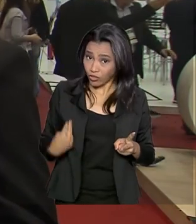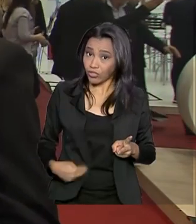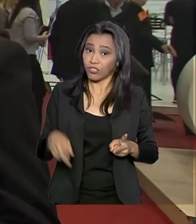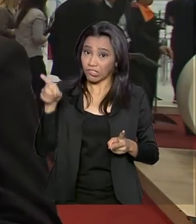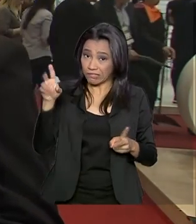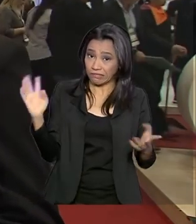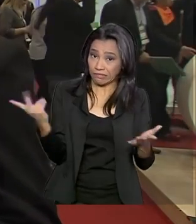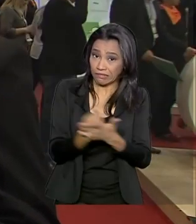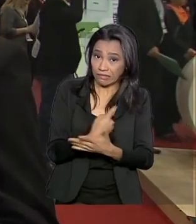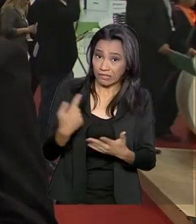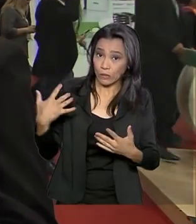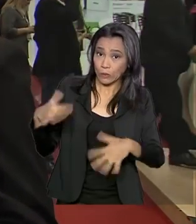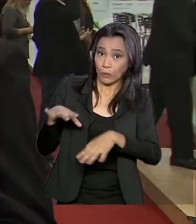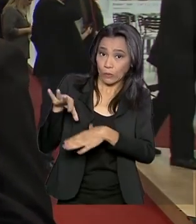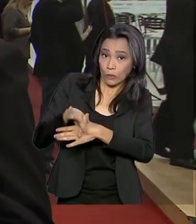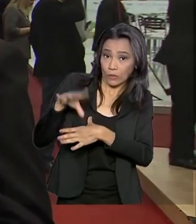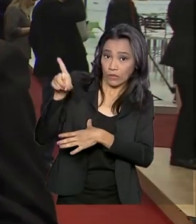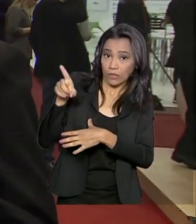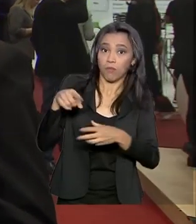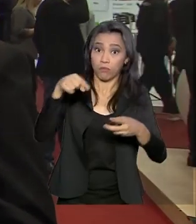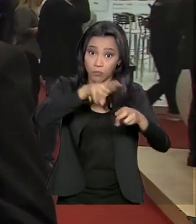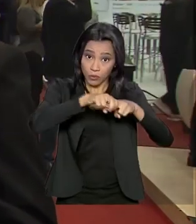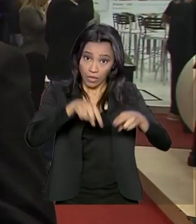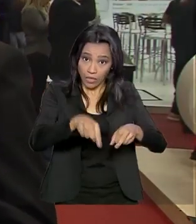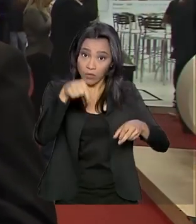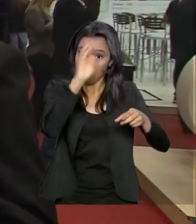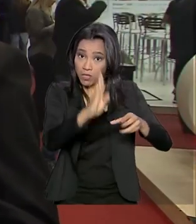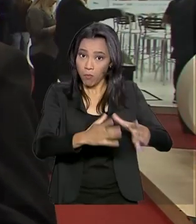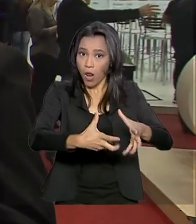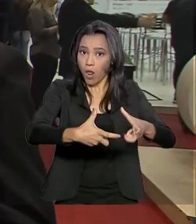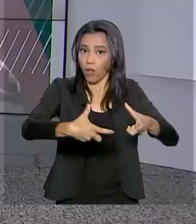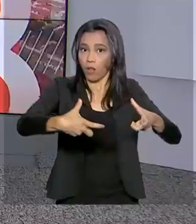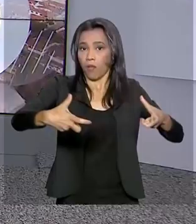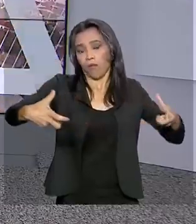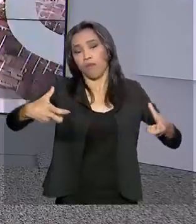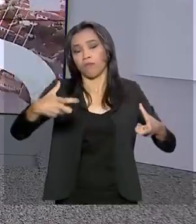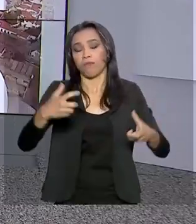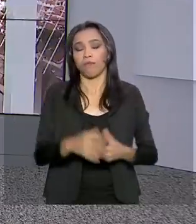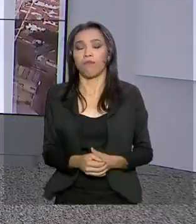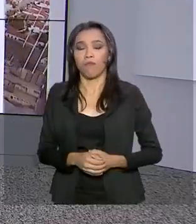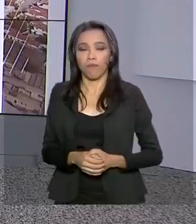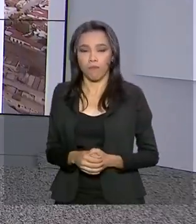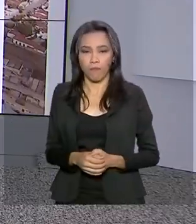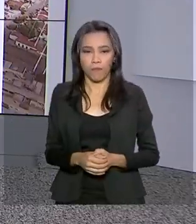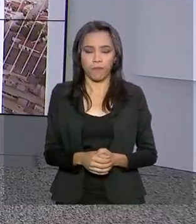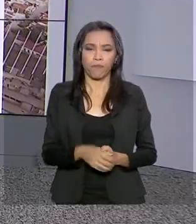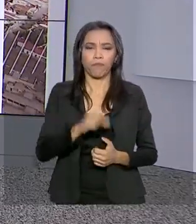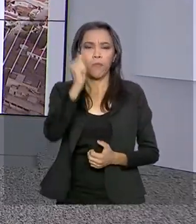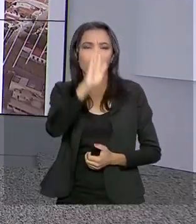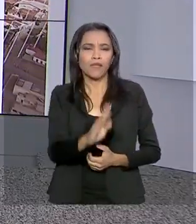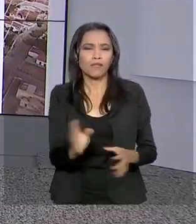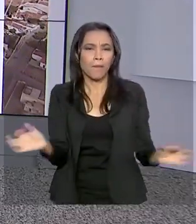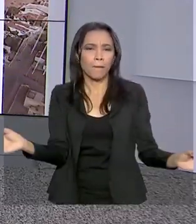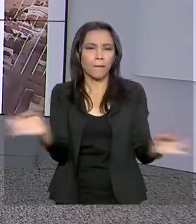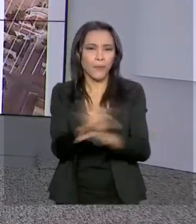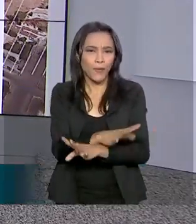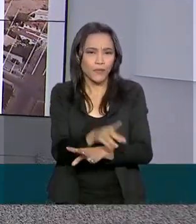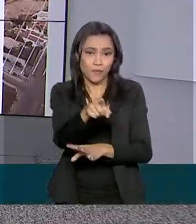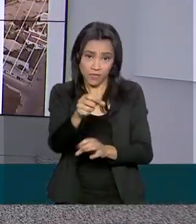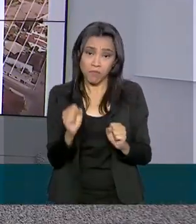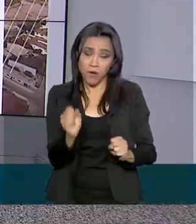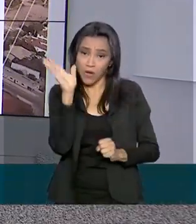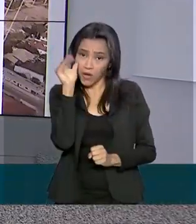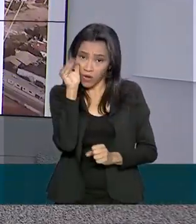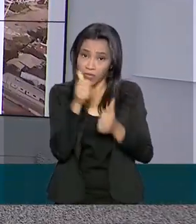isso, a palavra de ordem aqui na feira é uma só. Investir. O Brasil em Dia fica por aqui. Nos acompanhe